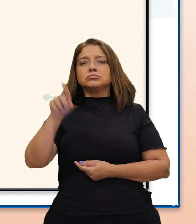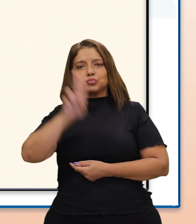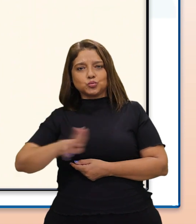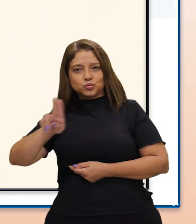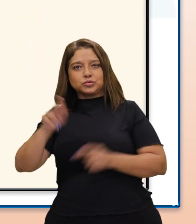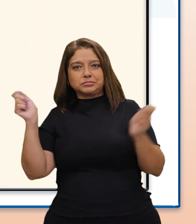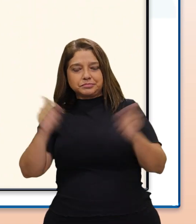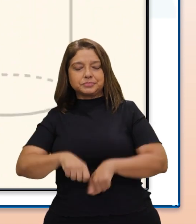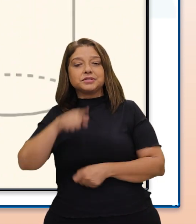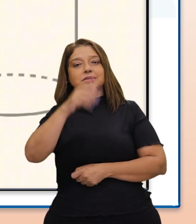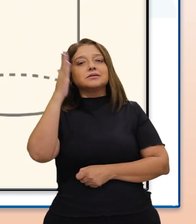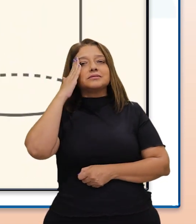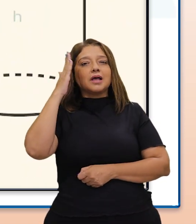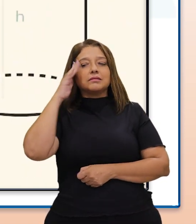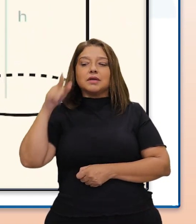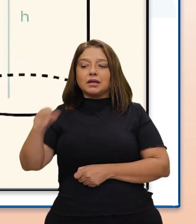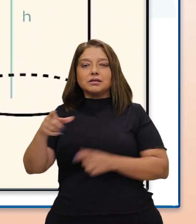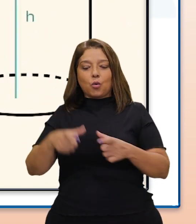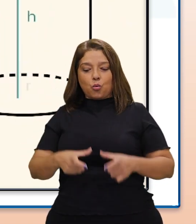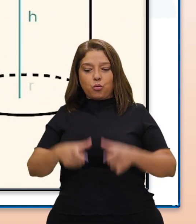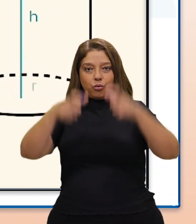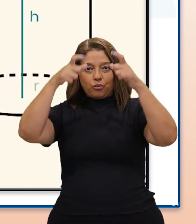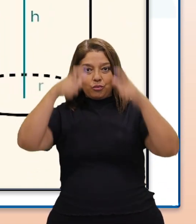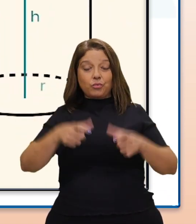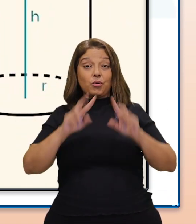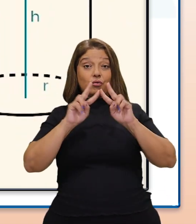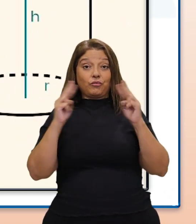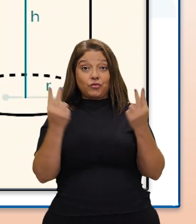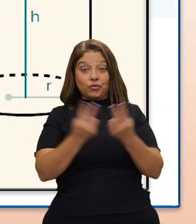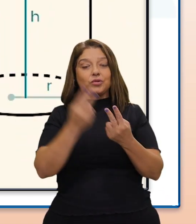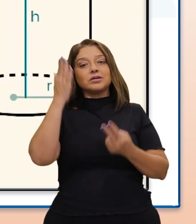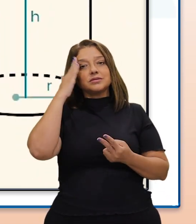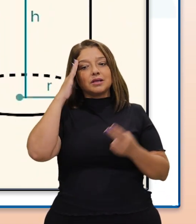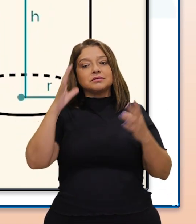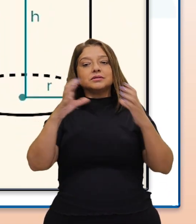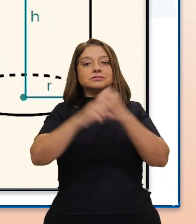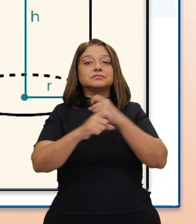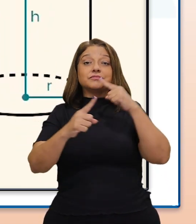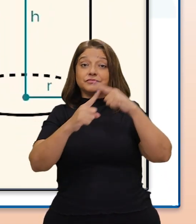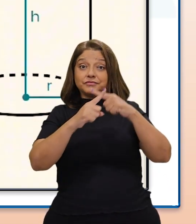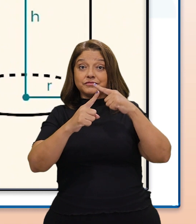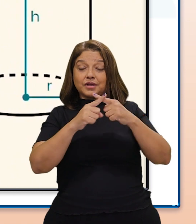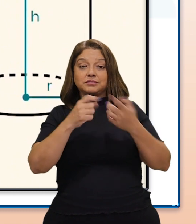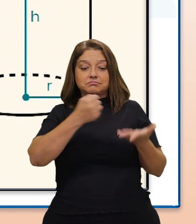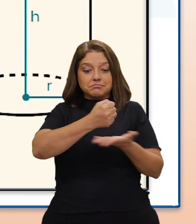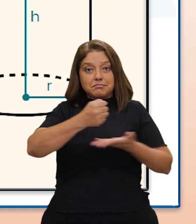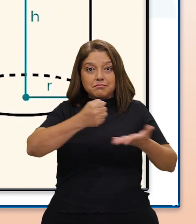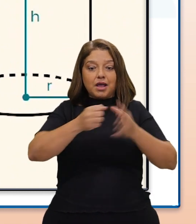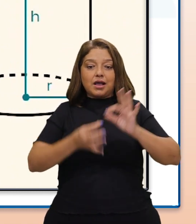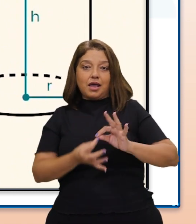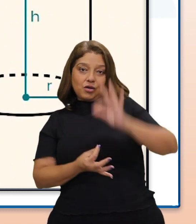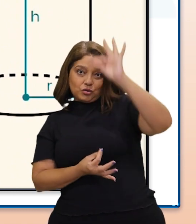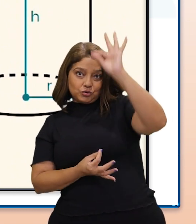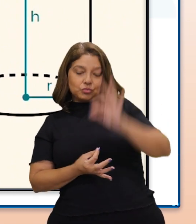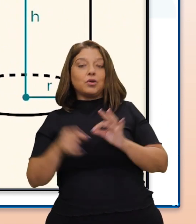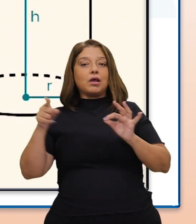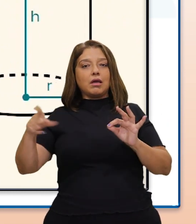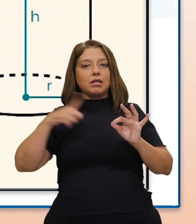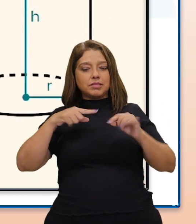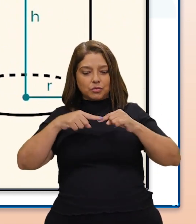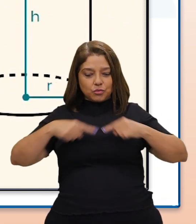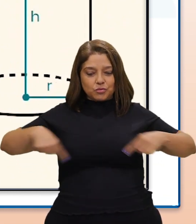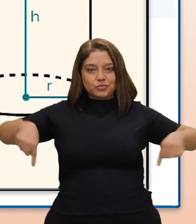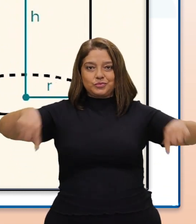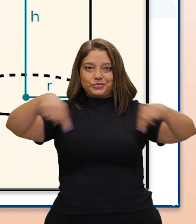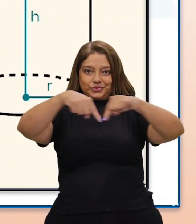o volume de um cilindro multiplicando a área da base pela altura, Como a base do cilindro é um círculo, a área é